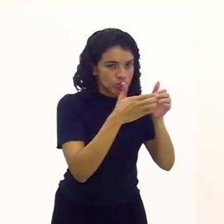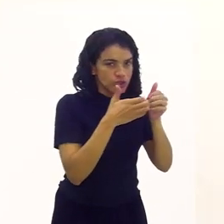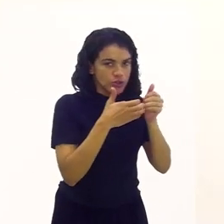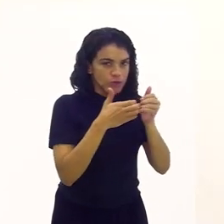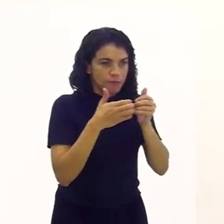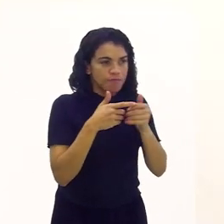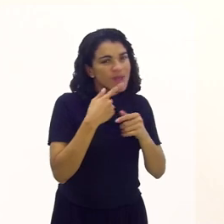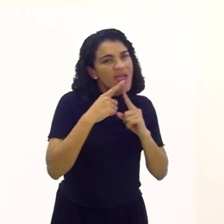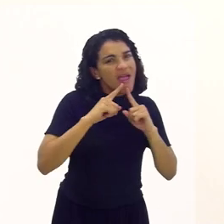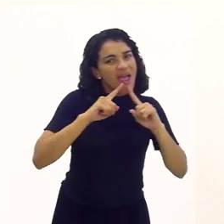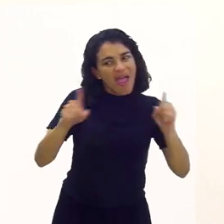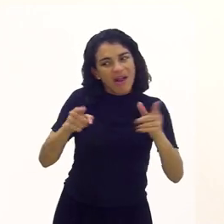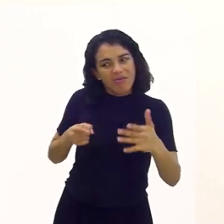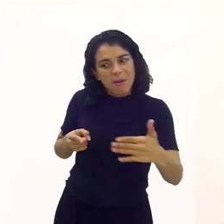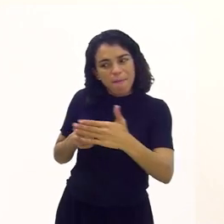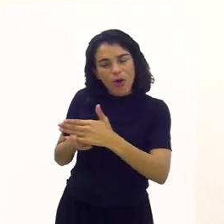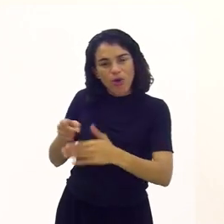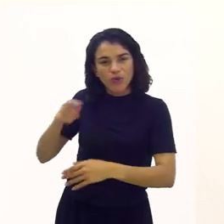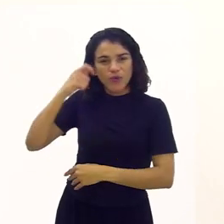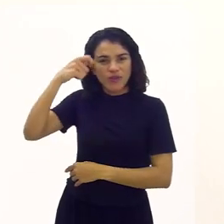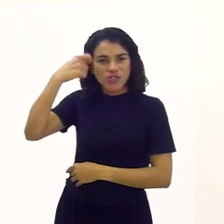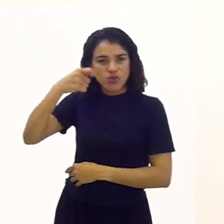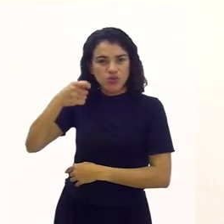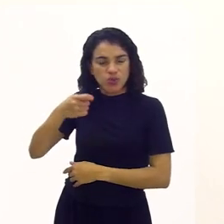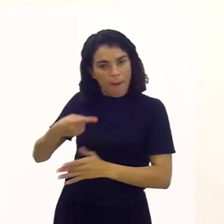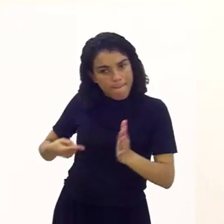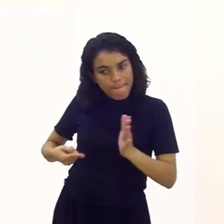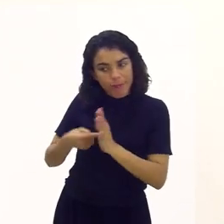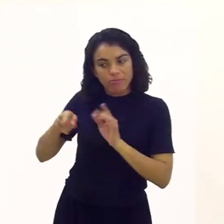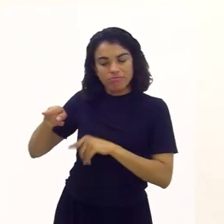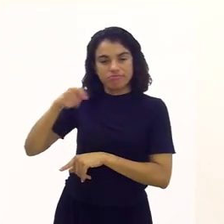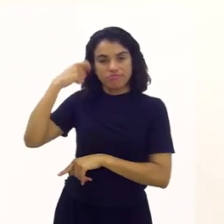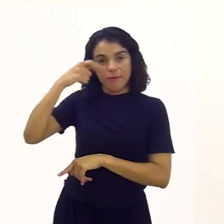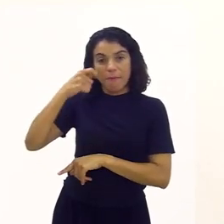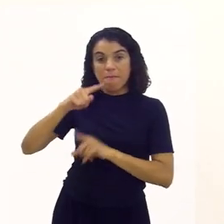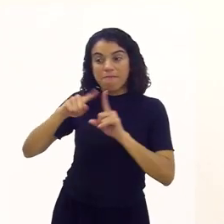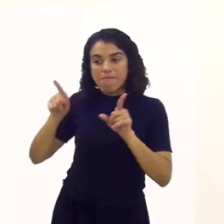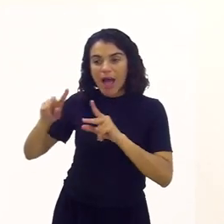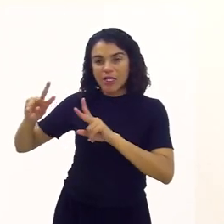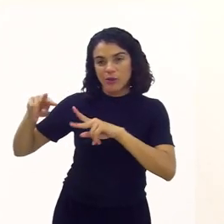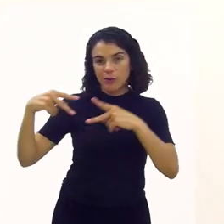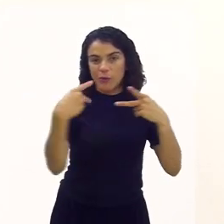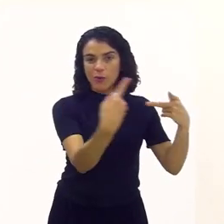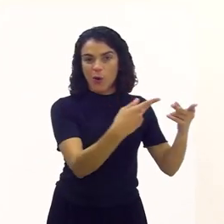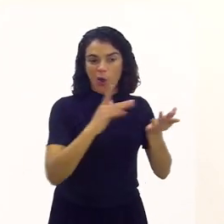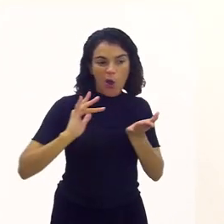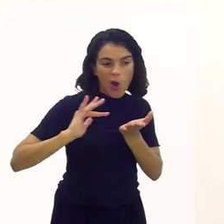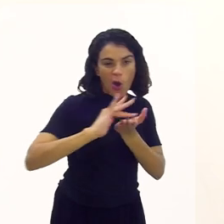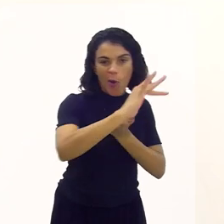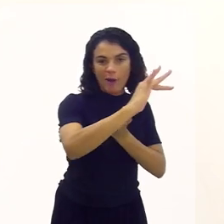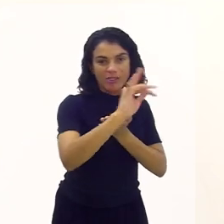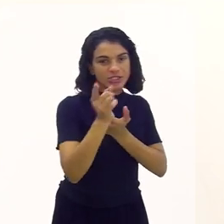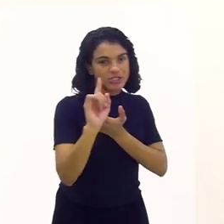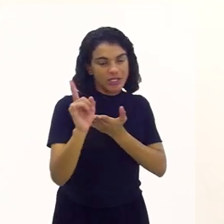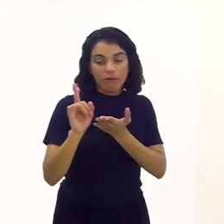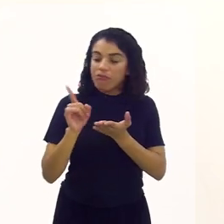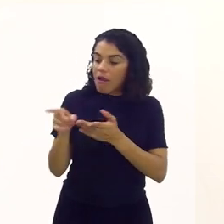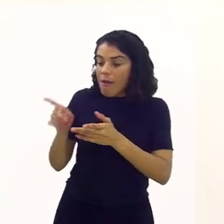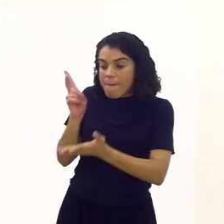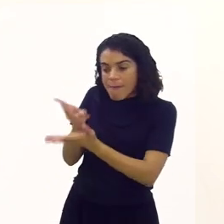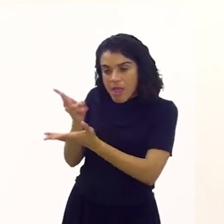tivessem que reclamar desses vídeos, reclamam no próprio vídeo, mas não compartilhem o vídeo para reclamar.